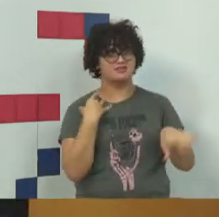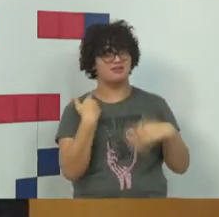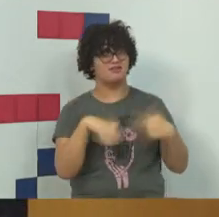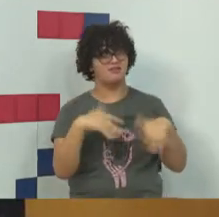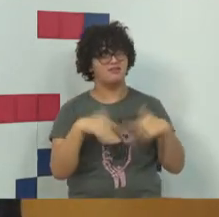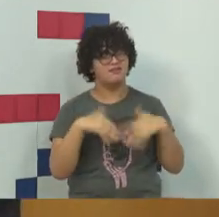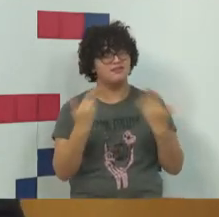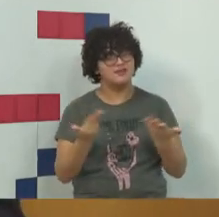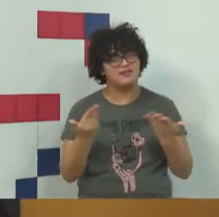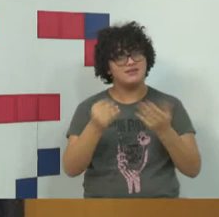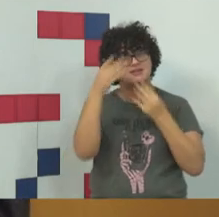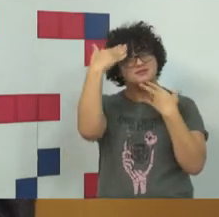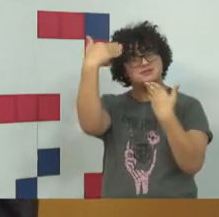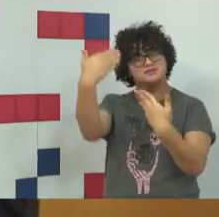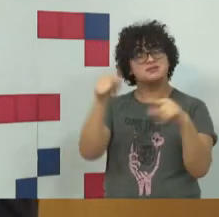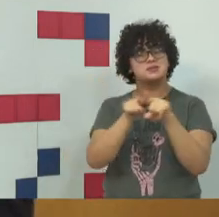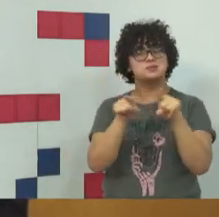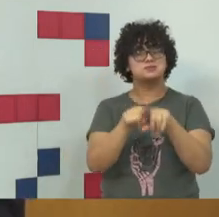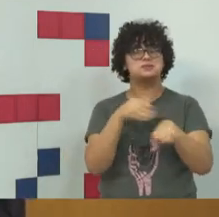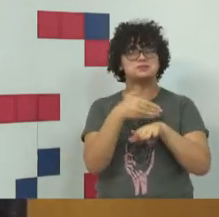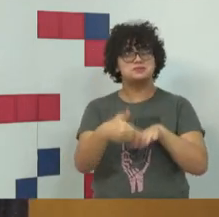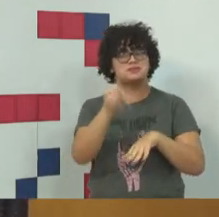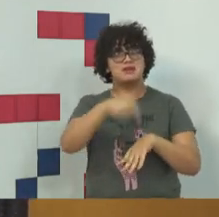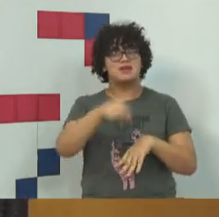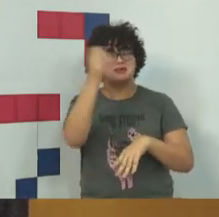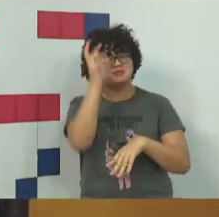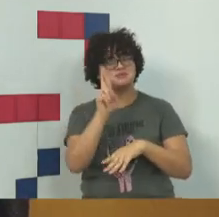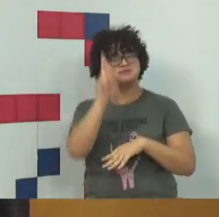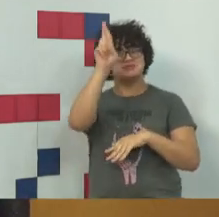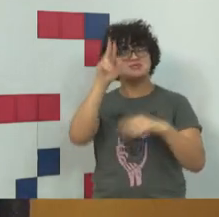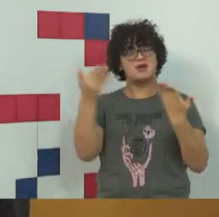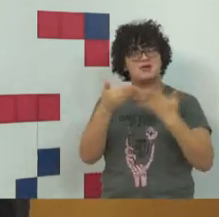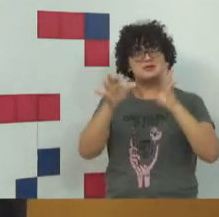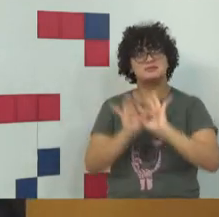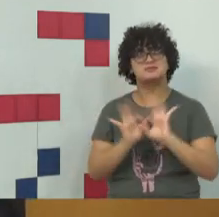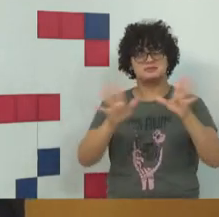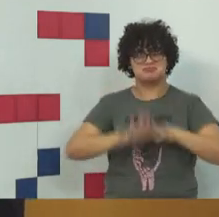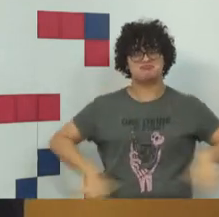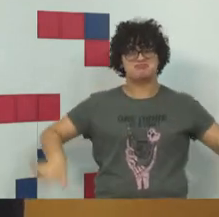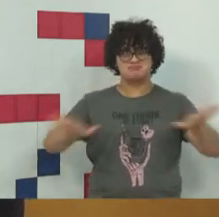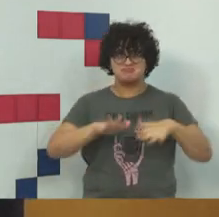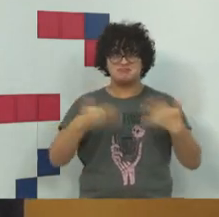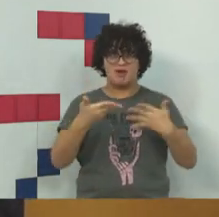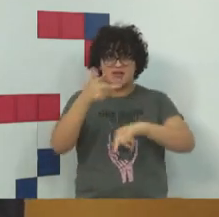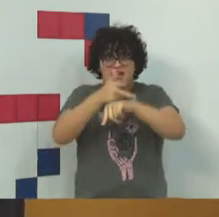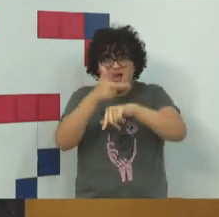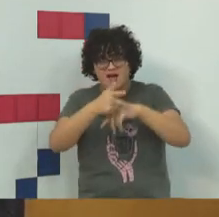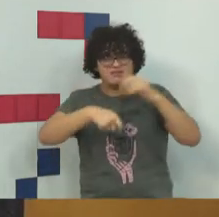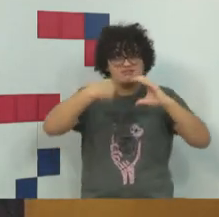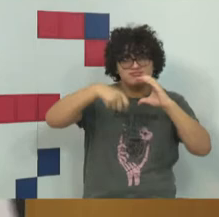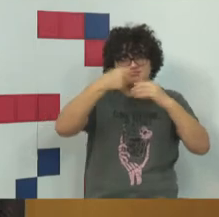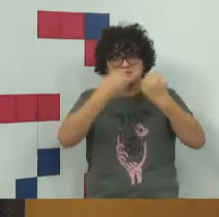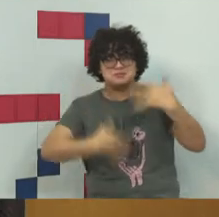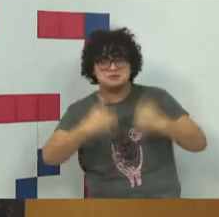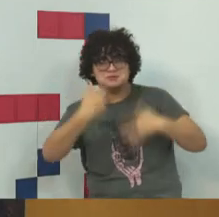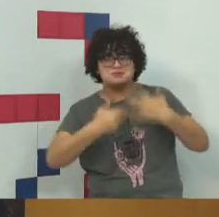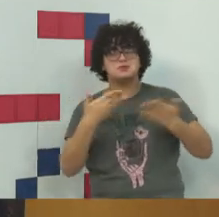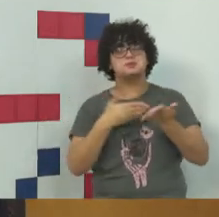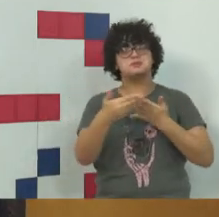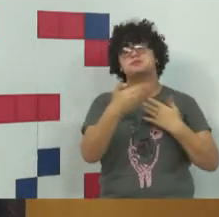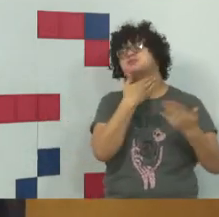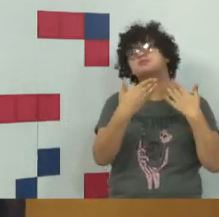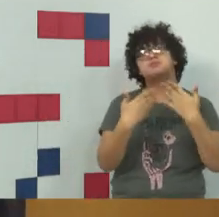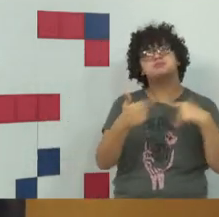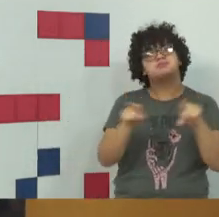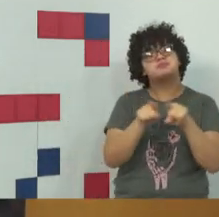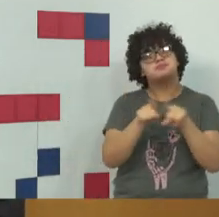gostaria de agradecer, como de costume, a reitoria por disponibilizar esse espaço pra que a gente possa ter esse diálogo com você que